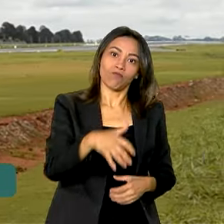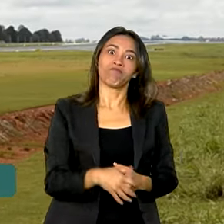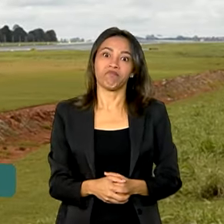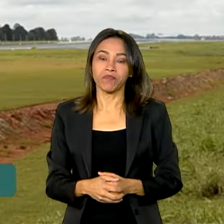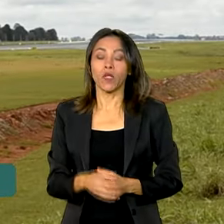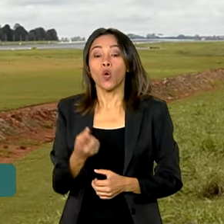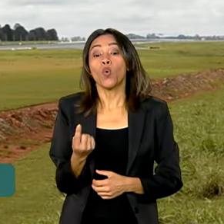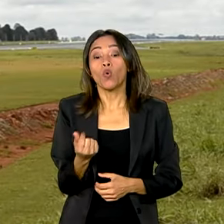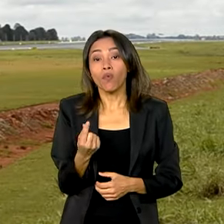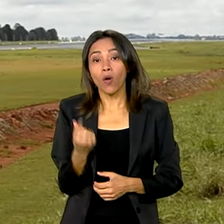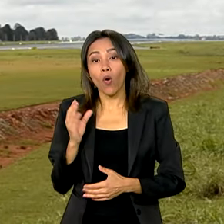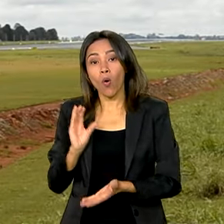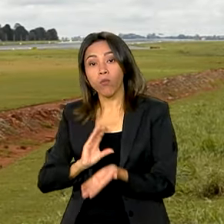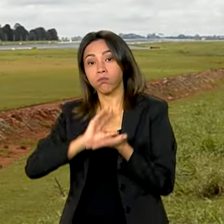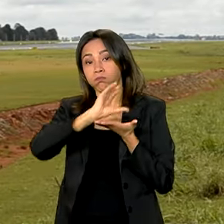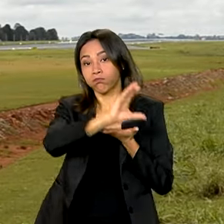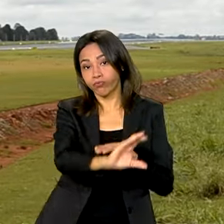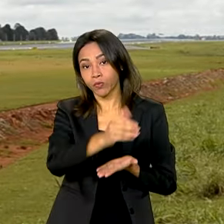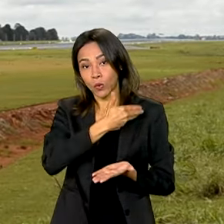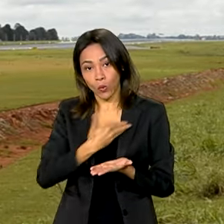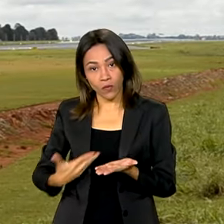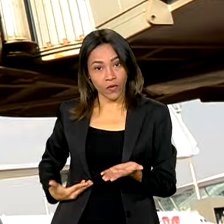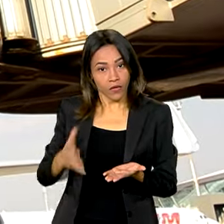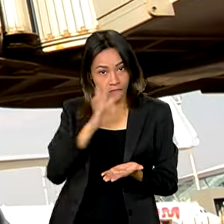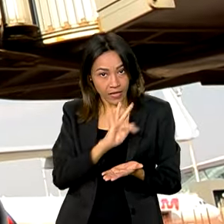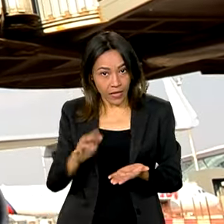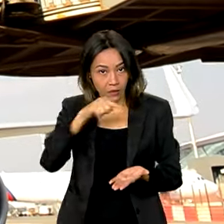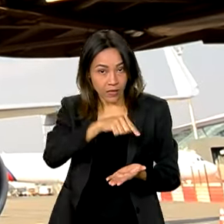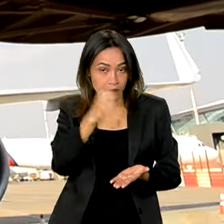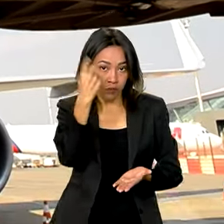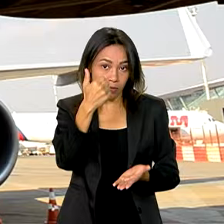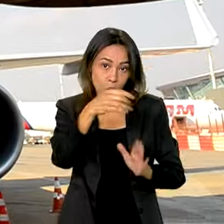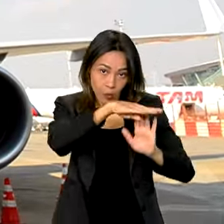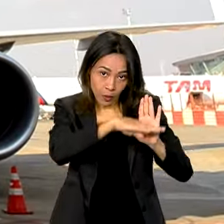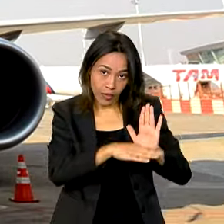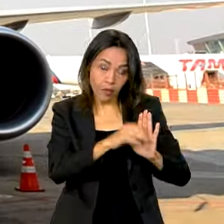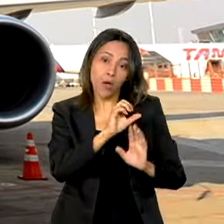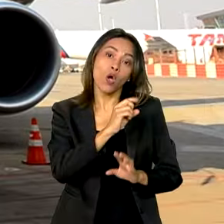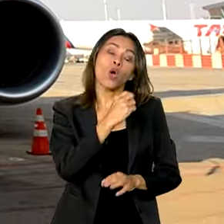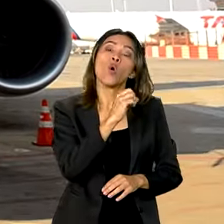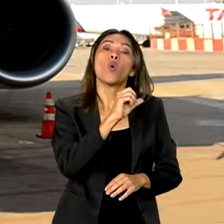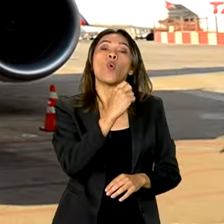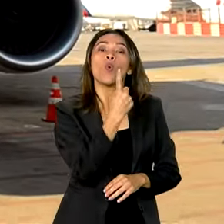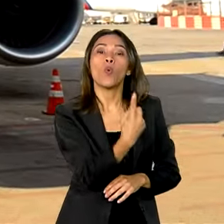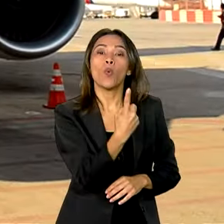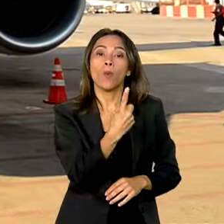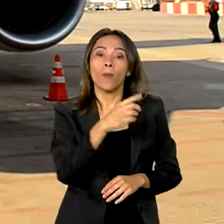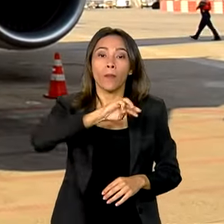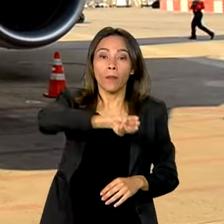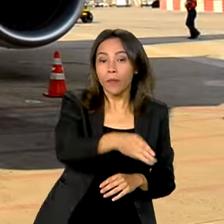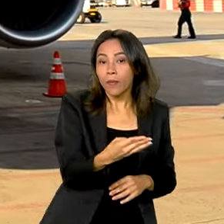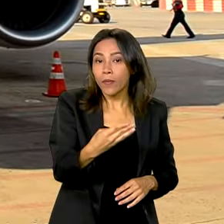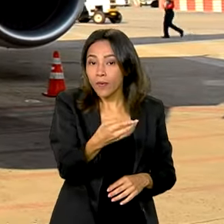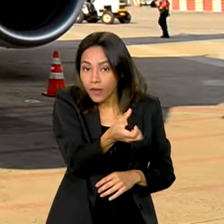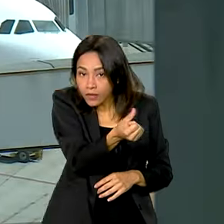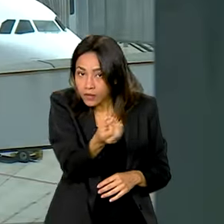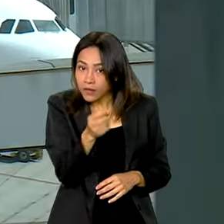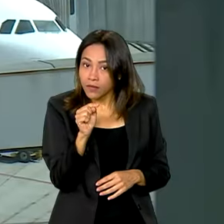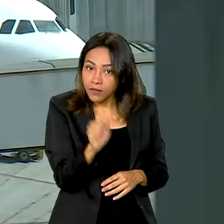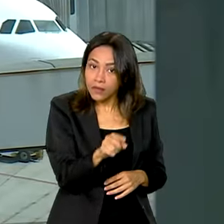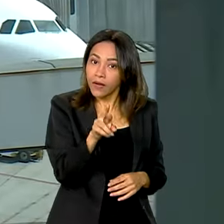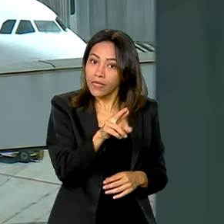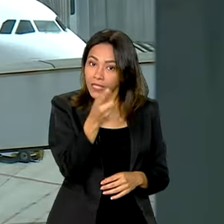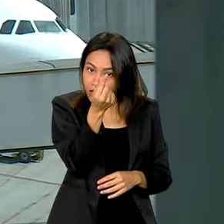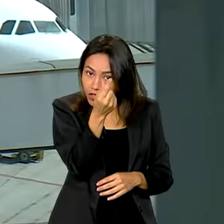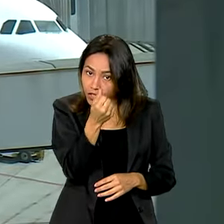investido pelo governo federal nessa primeira rodada do PAT é de mais de 1 milhão e 600 mil reais. Esse recurso